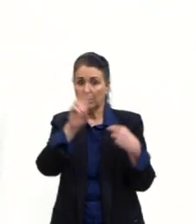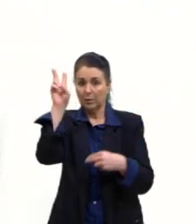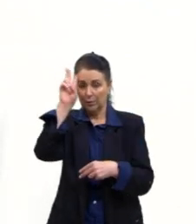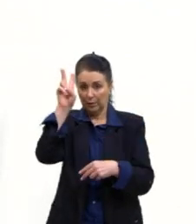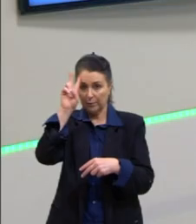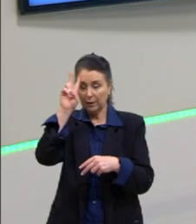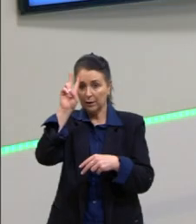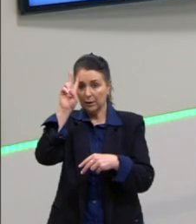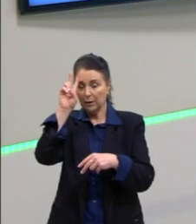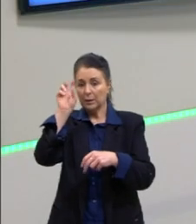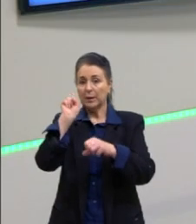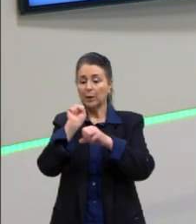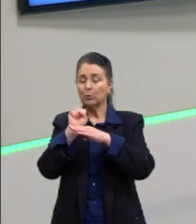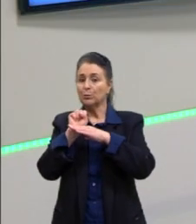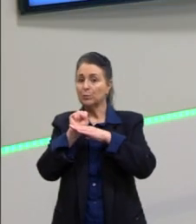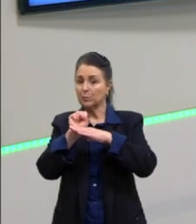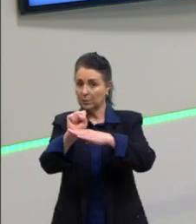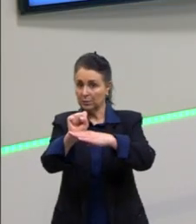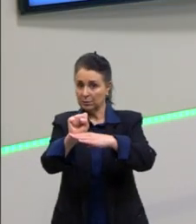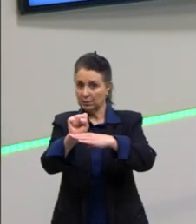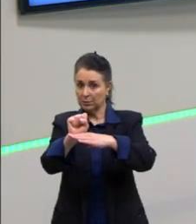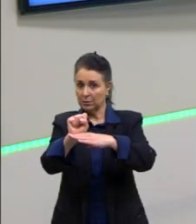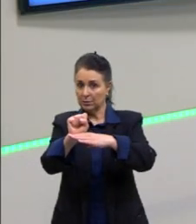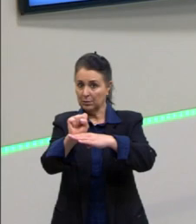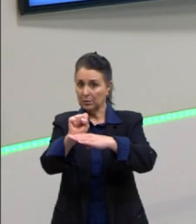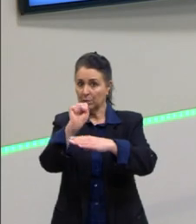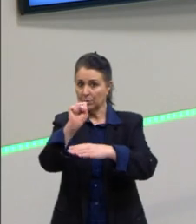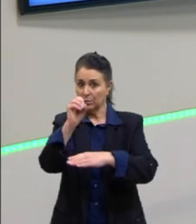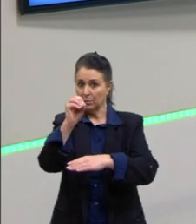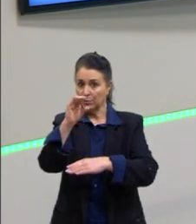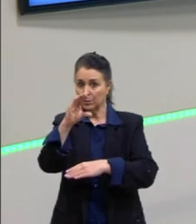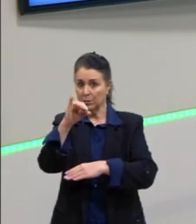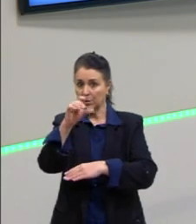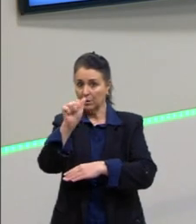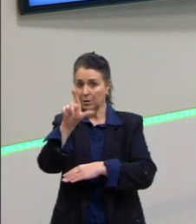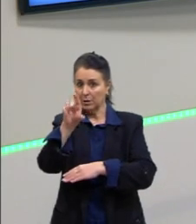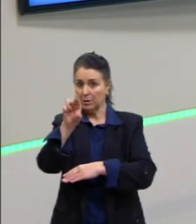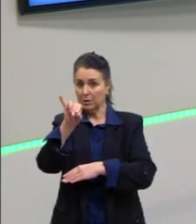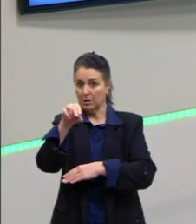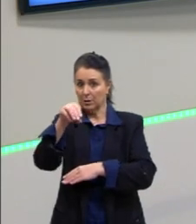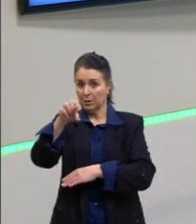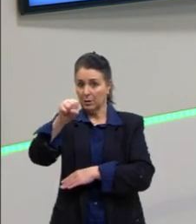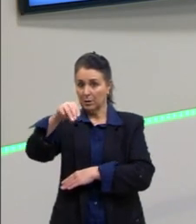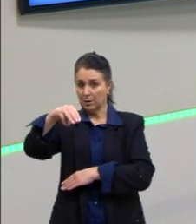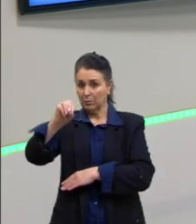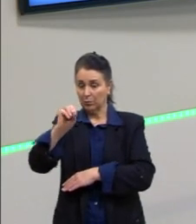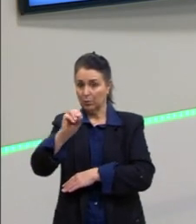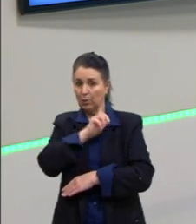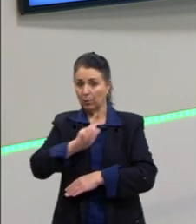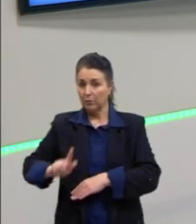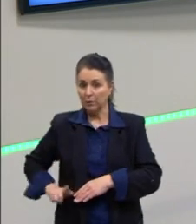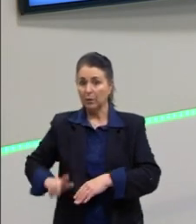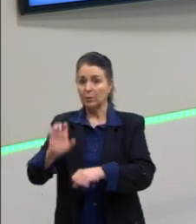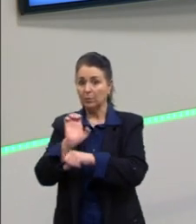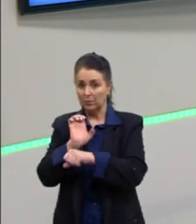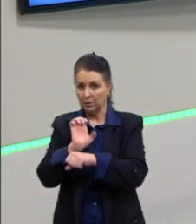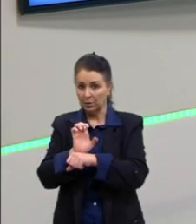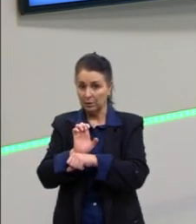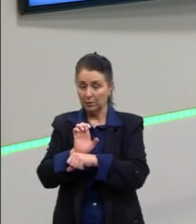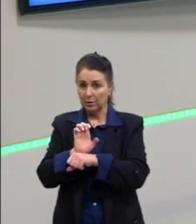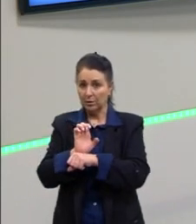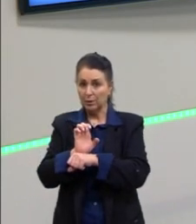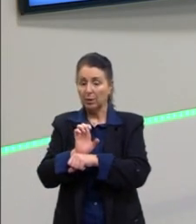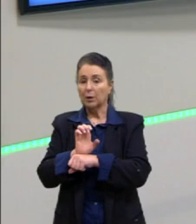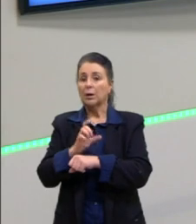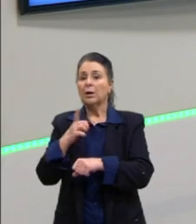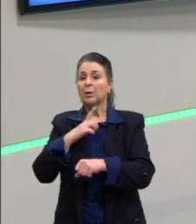quem dá o suporte, né, para essa pessoa é o governo, é o Estado. Tu quer ter o segundo filho? Legal. Então, é tu que